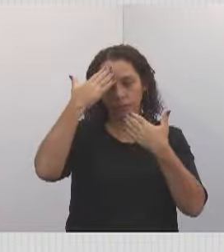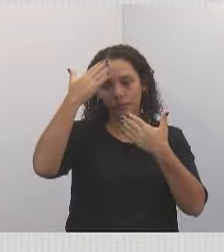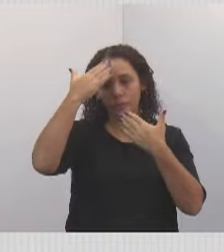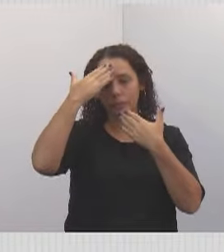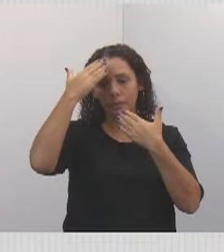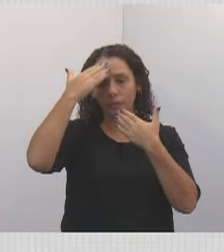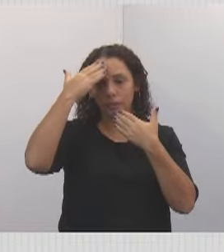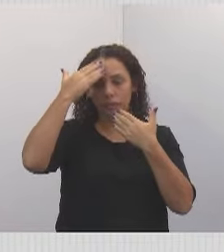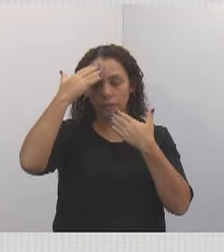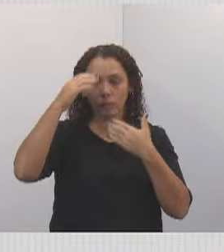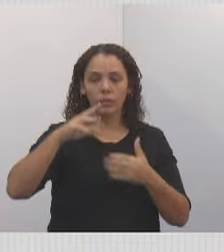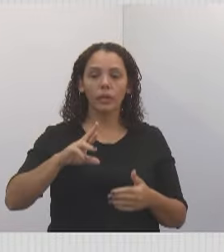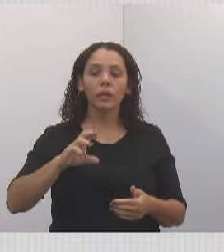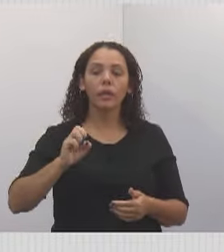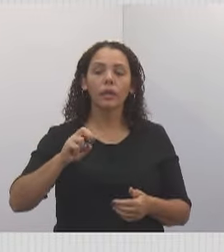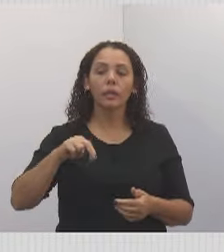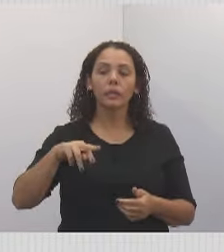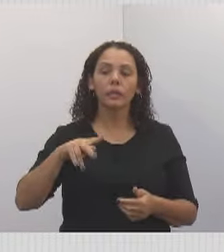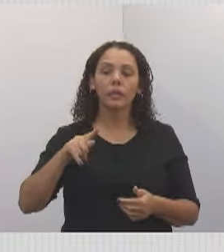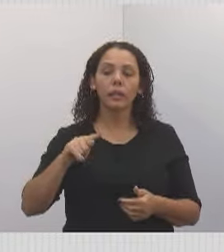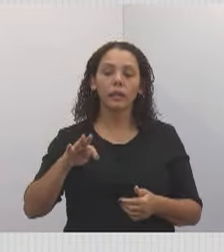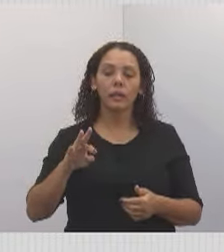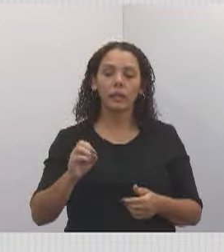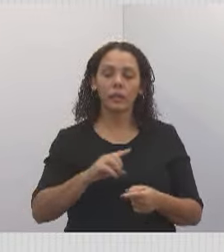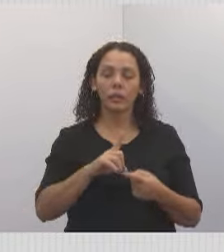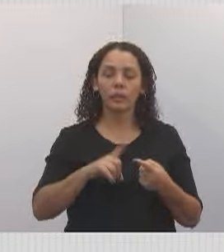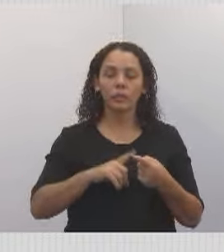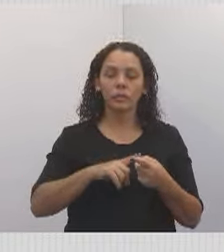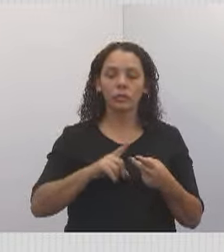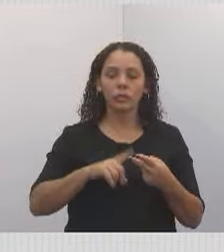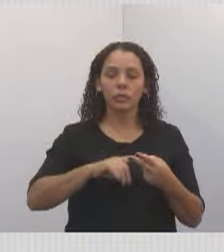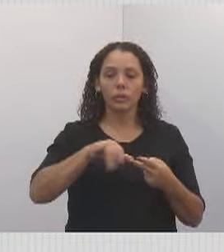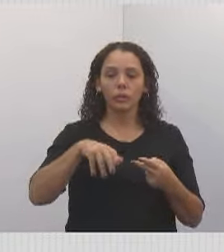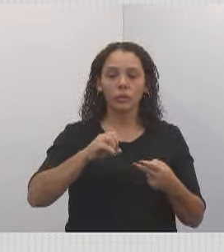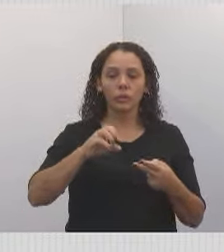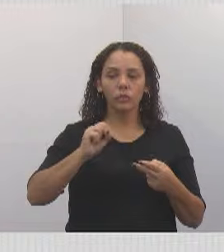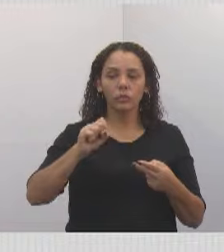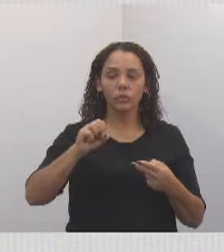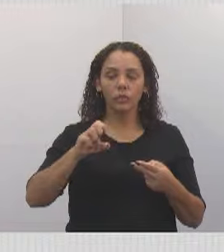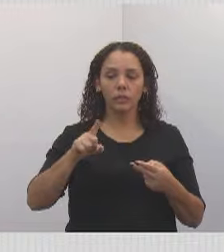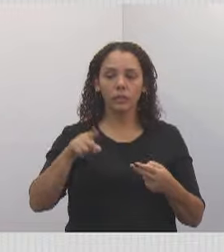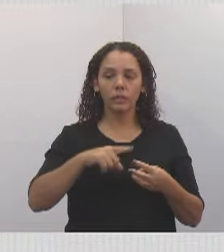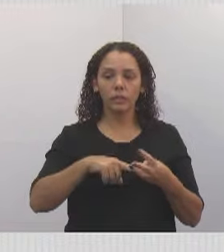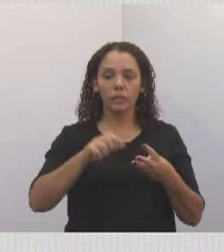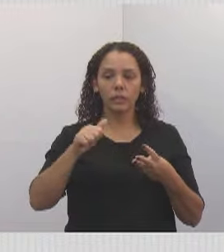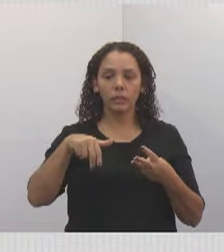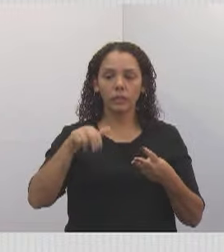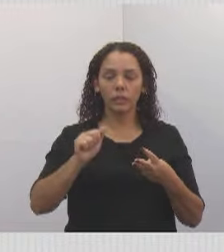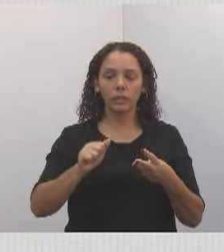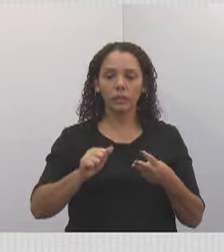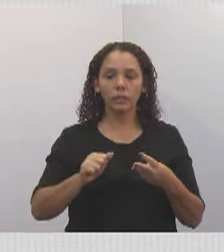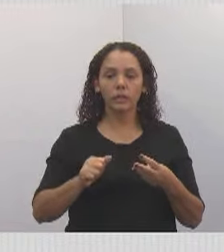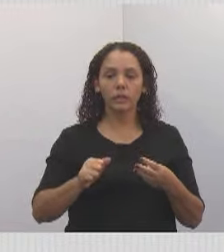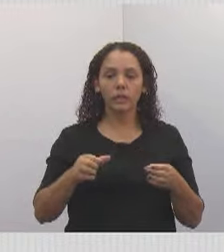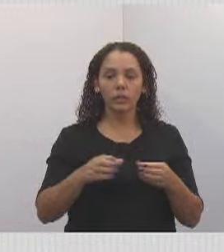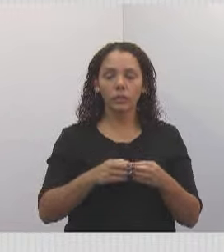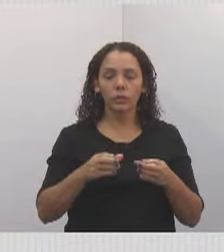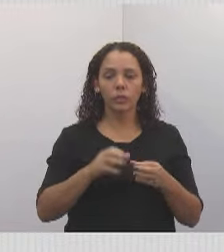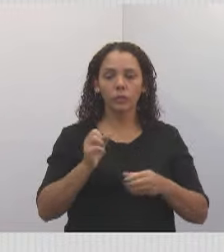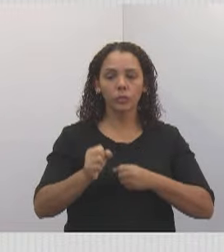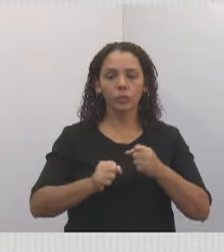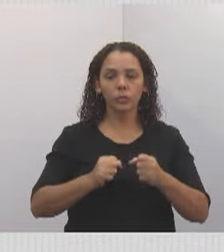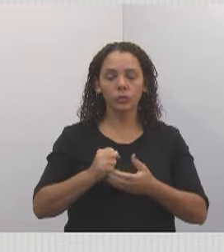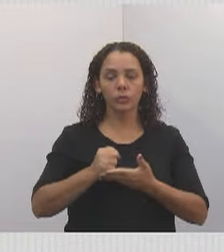Agradecer ao Renatinho, ao José Antônio, à Ana Flávia e toda a equipe de apoio da Terceira Corrida Santa Cecília,